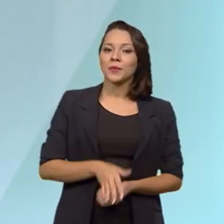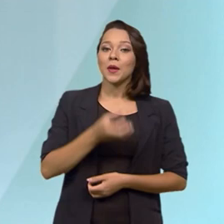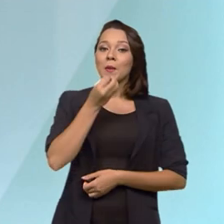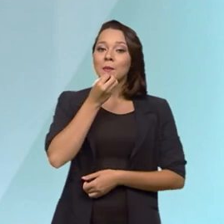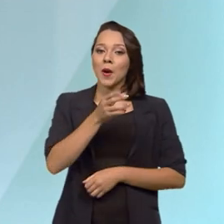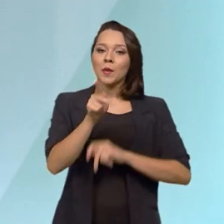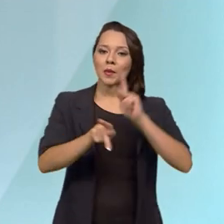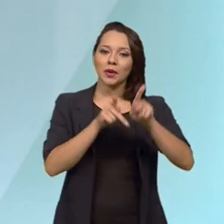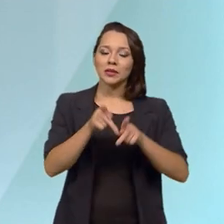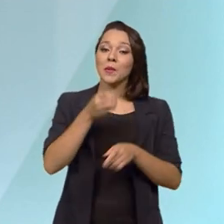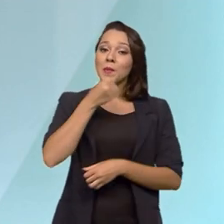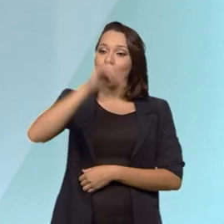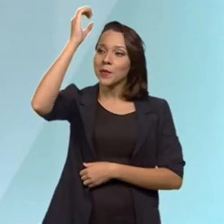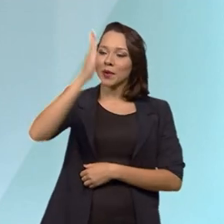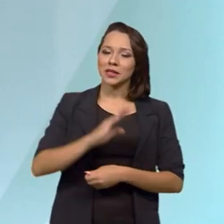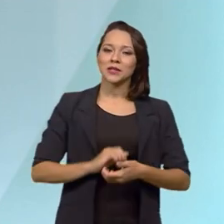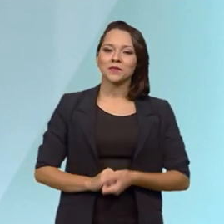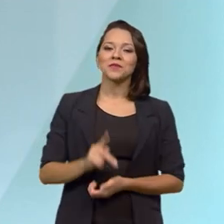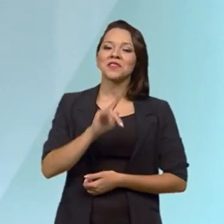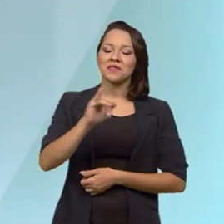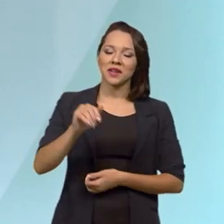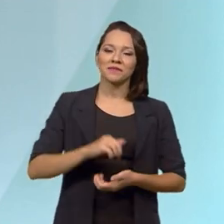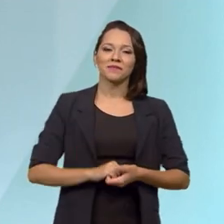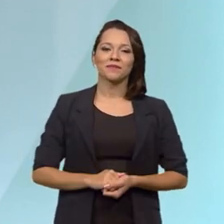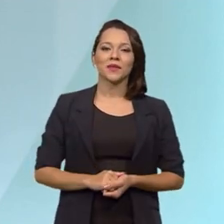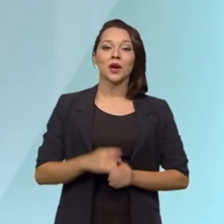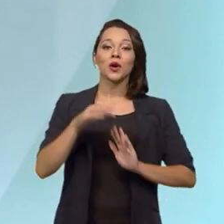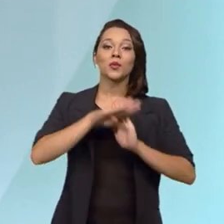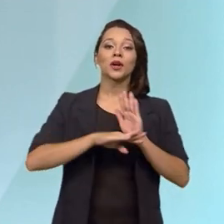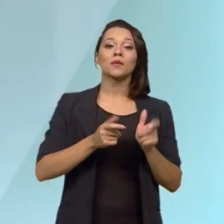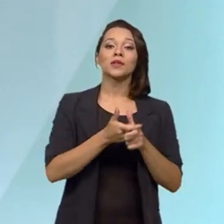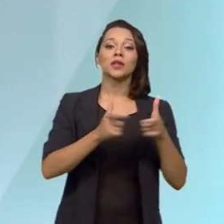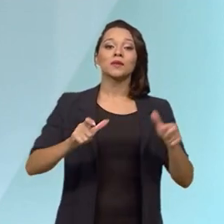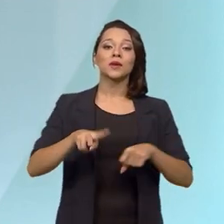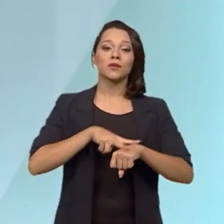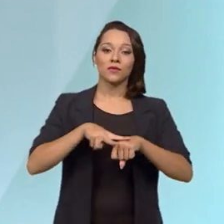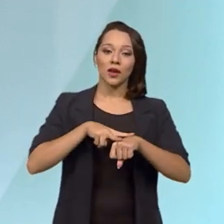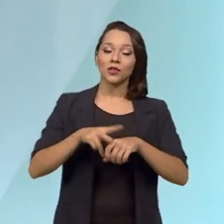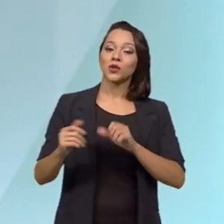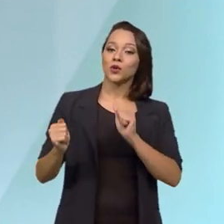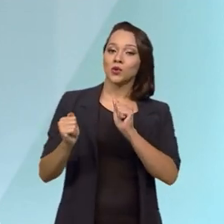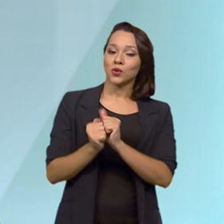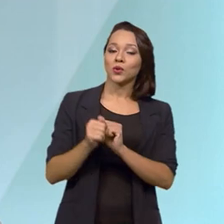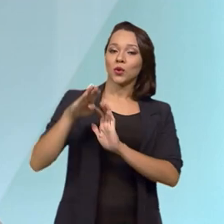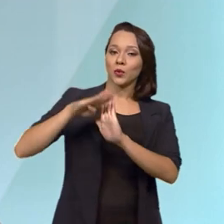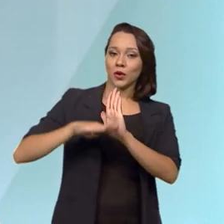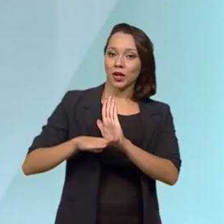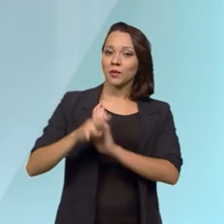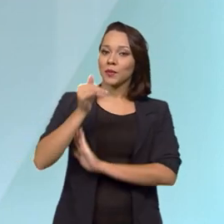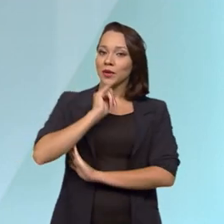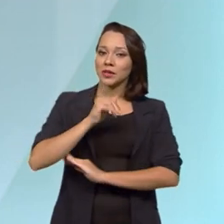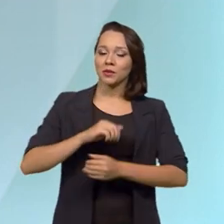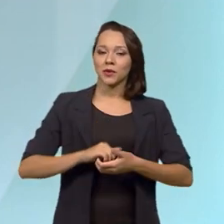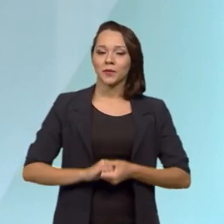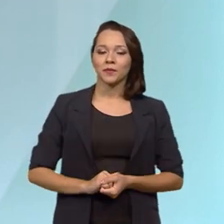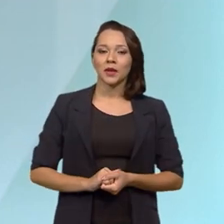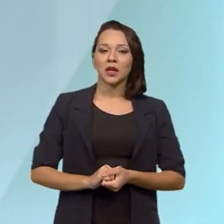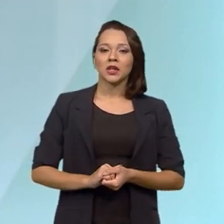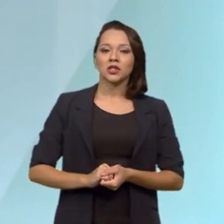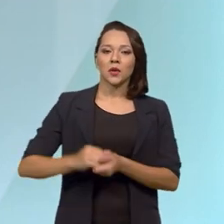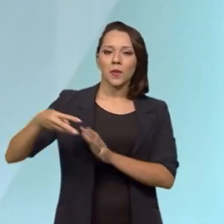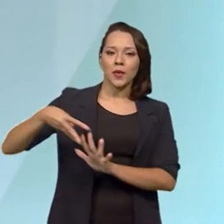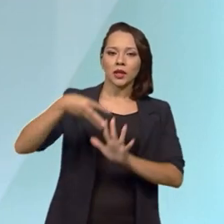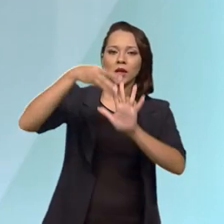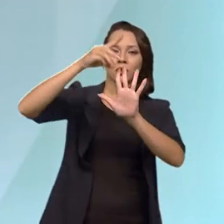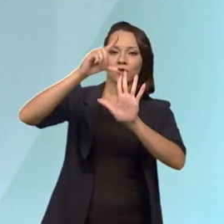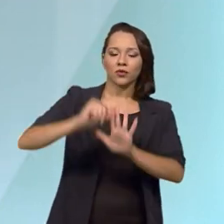ser lucrativo para o Brasil e será. O programa de crescimento verde junto com o programa, por exemplo, de redução de metano,